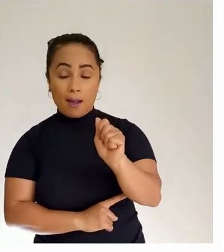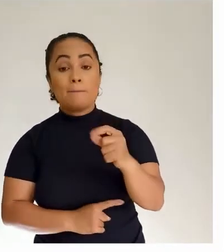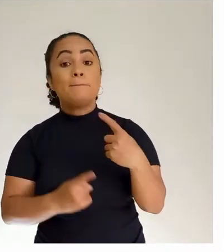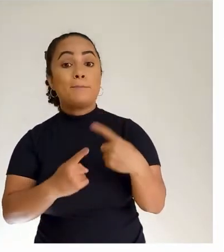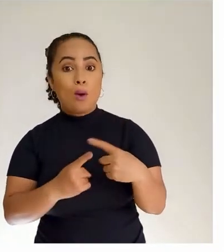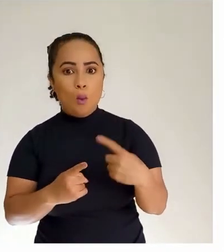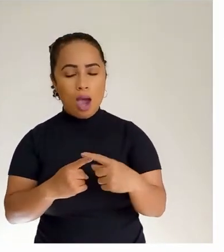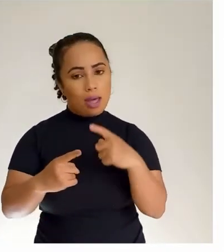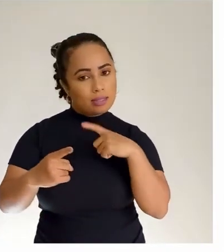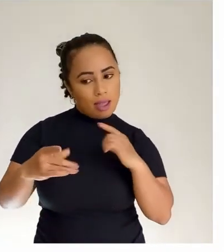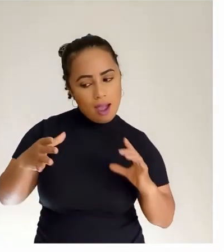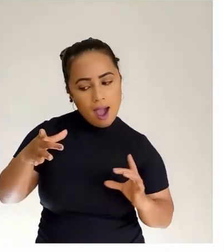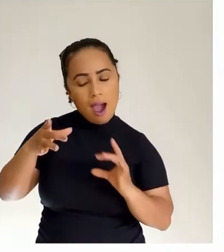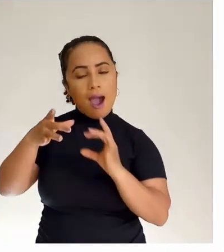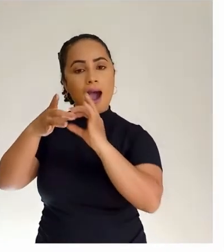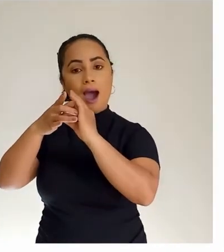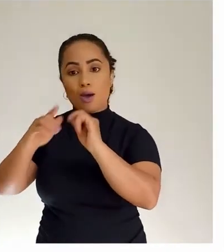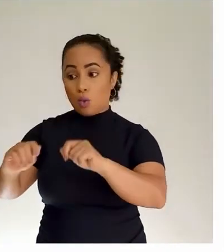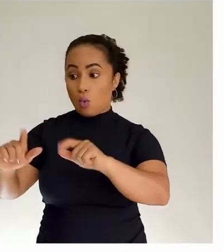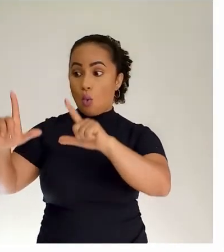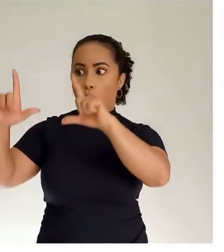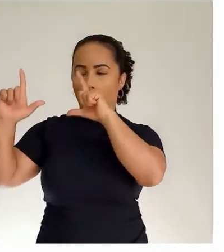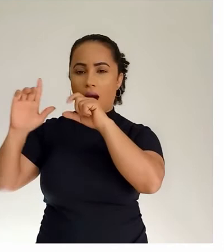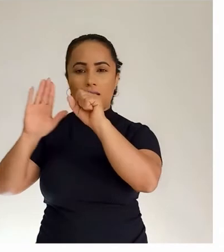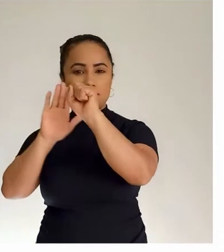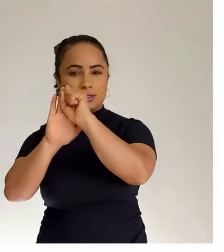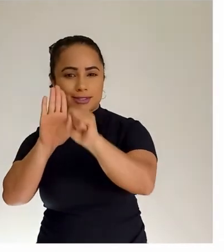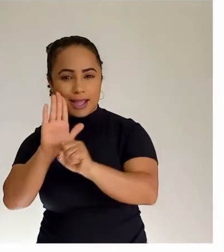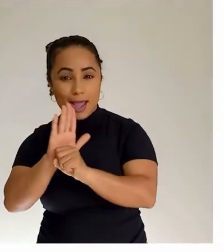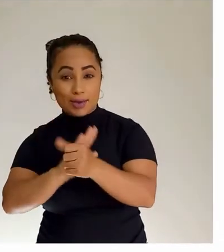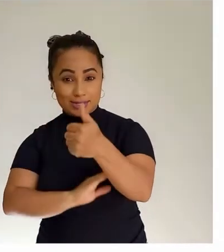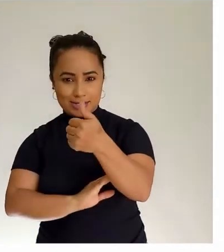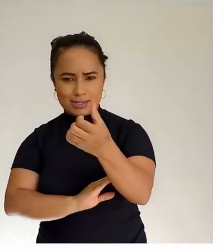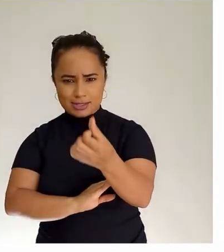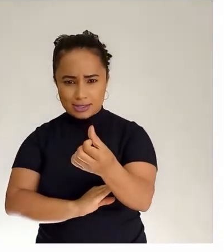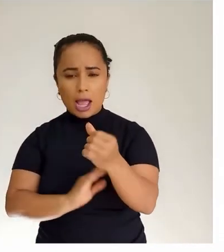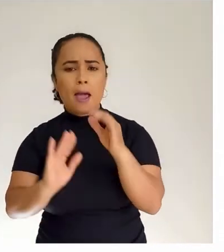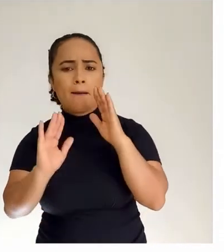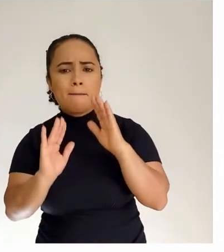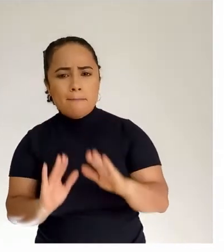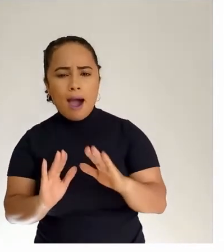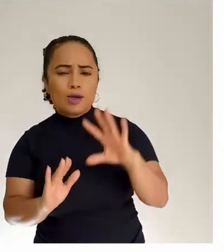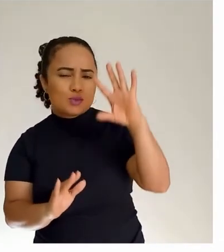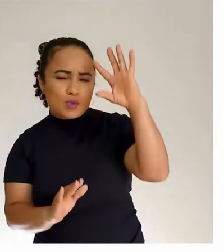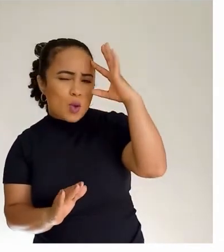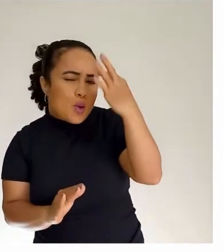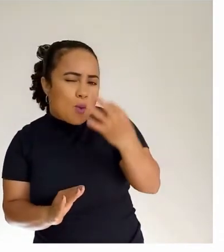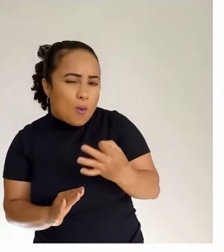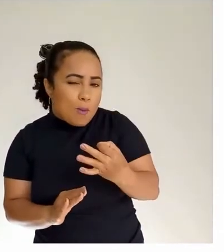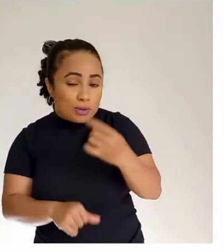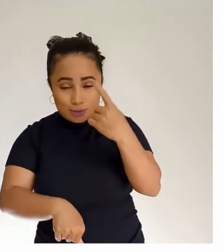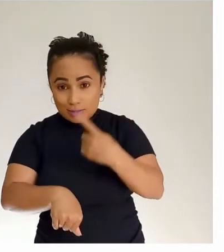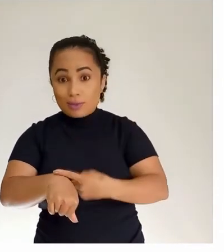século XVI, mas com um enfoque diferente próprio do seu tempo? Sim, está retomando a